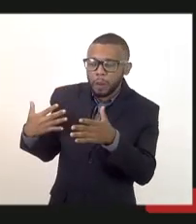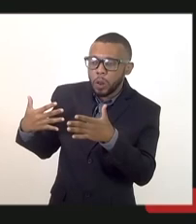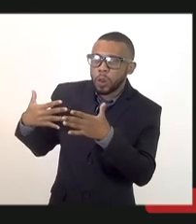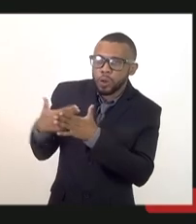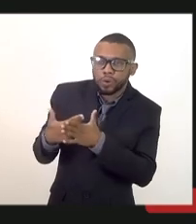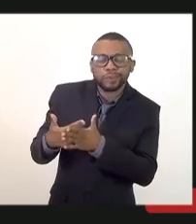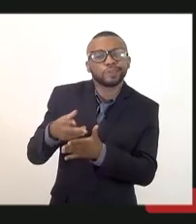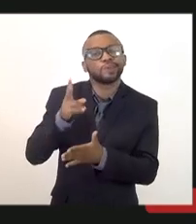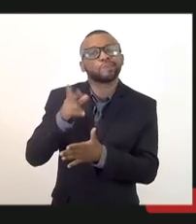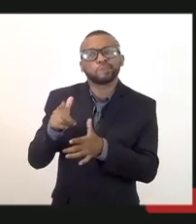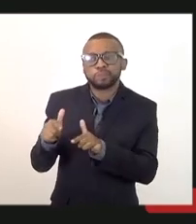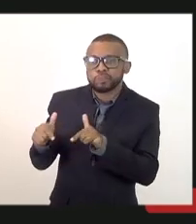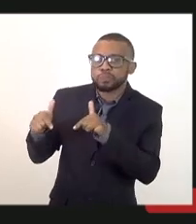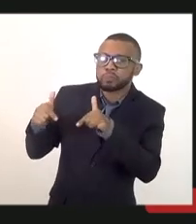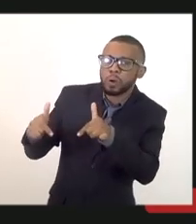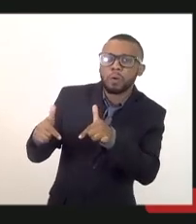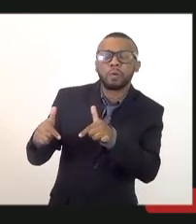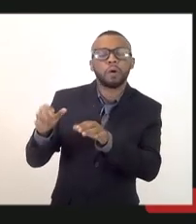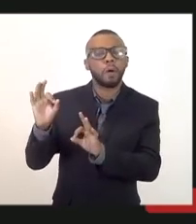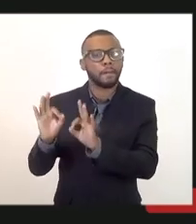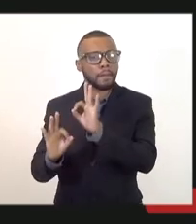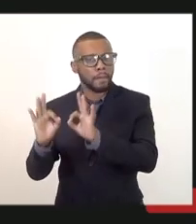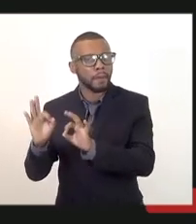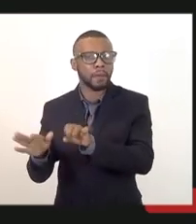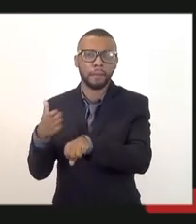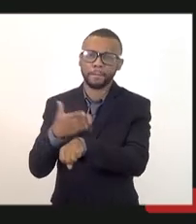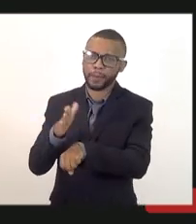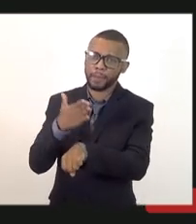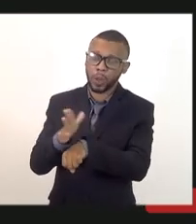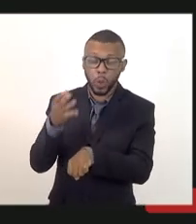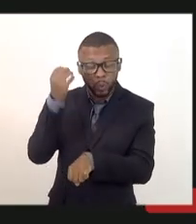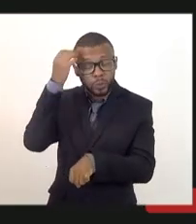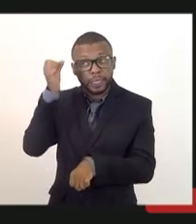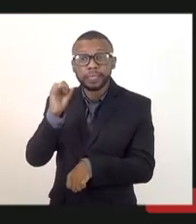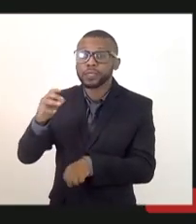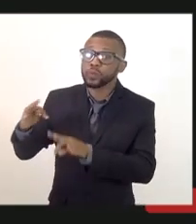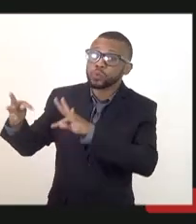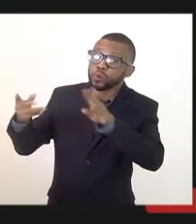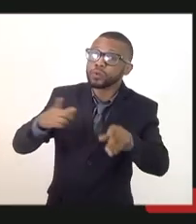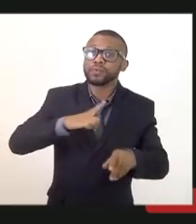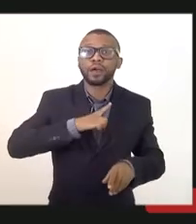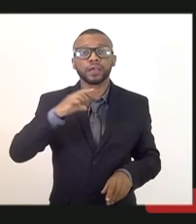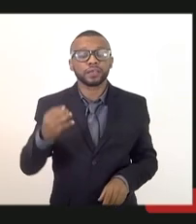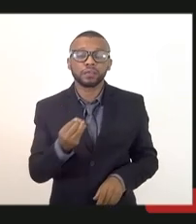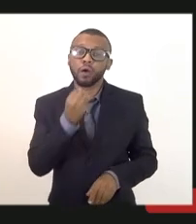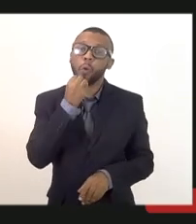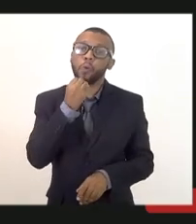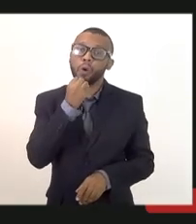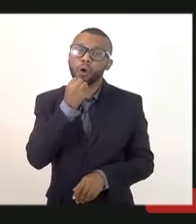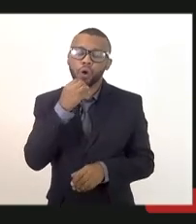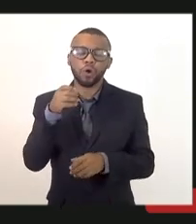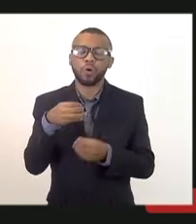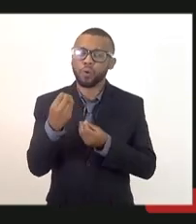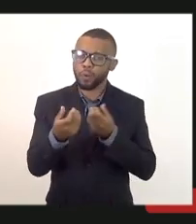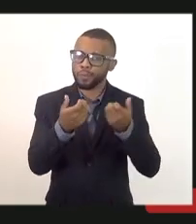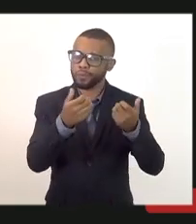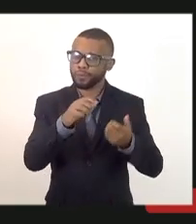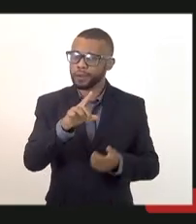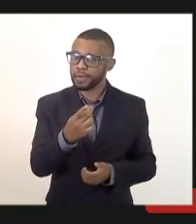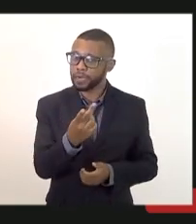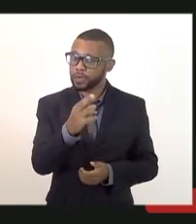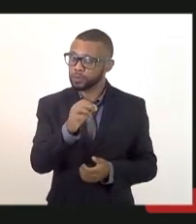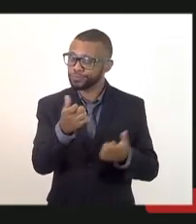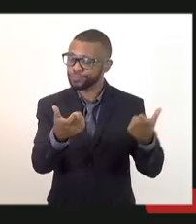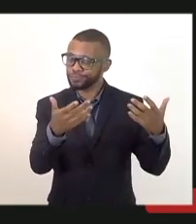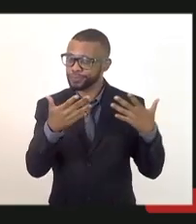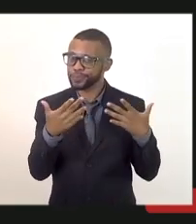preparado durante esse tempo não sei se todos tiveram essa oportunidade como o coronel bem mesmo mencionou o estado está em uma